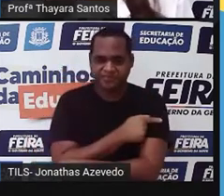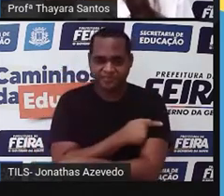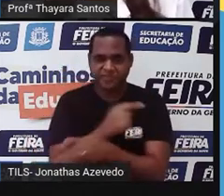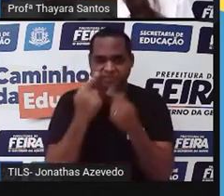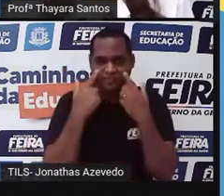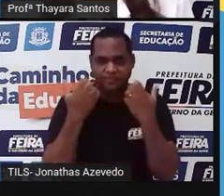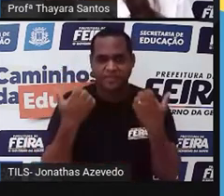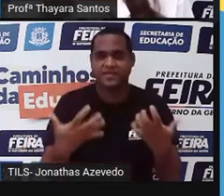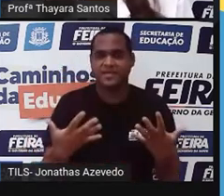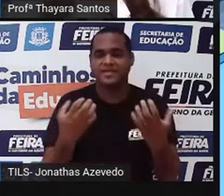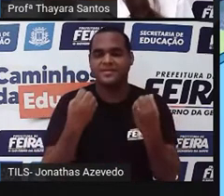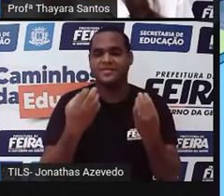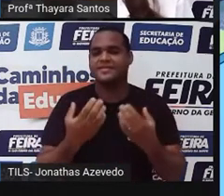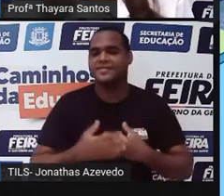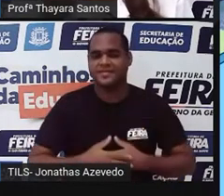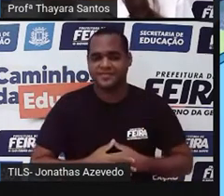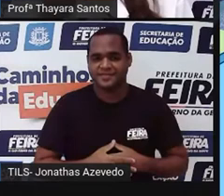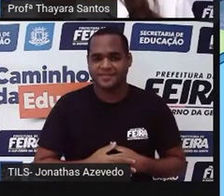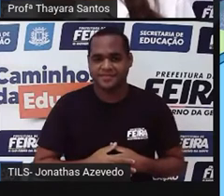lá!